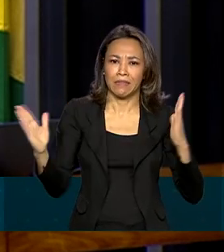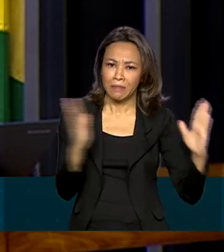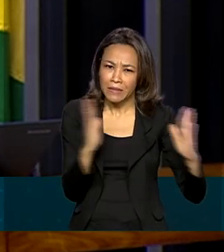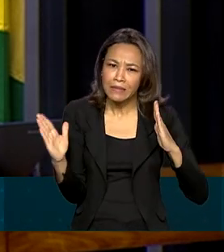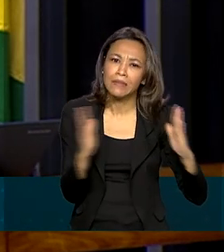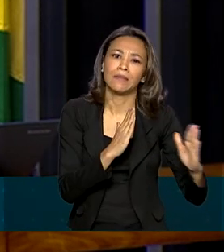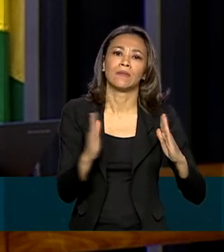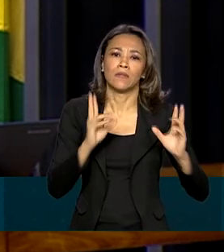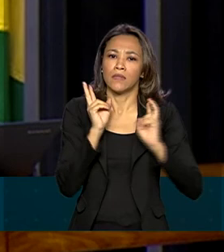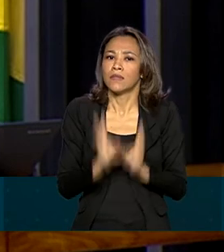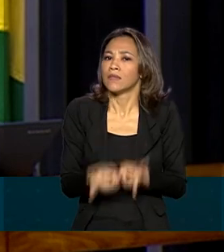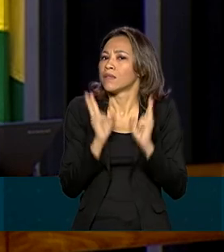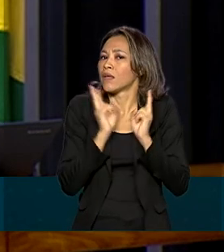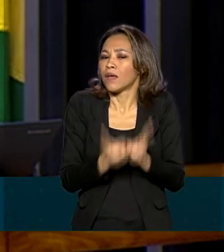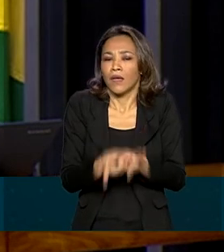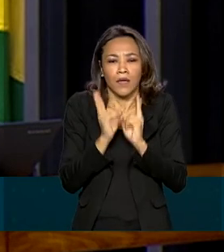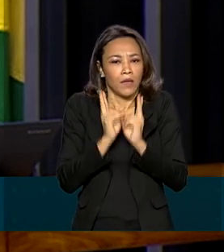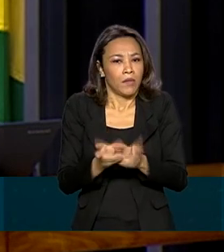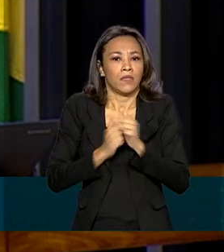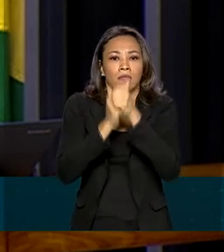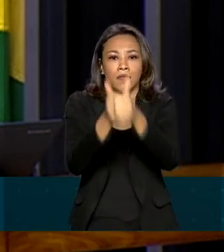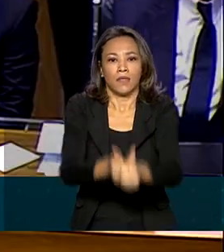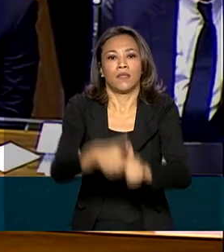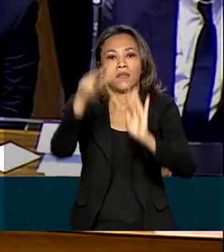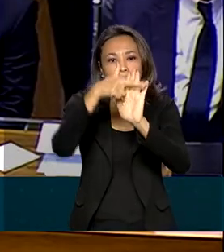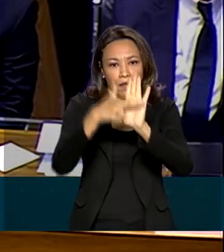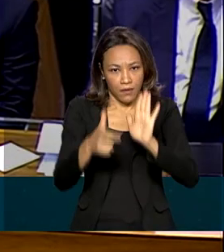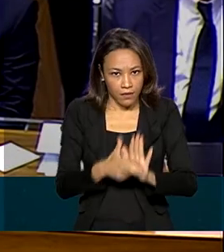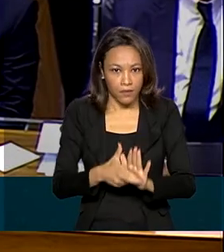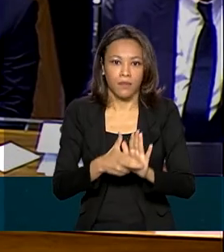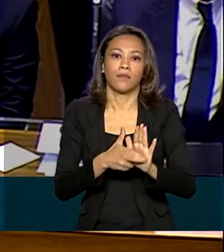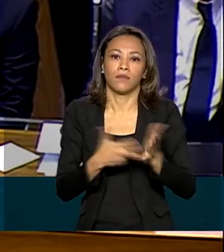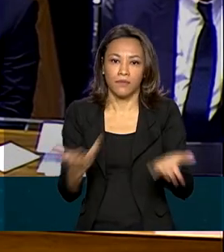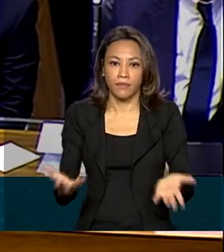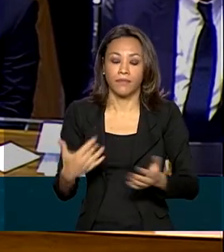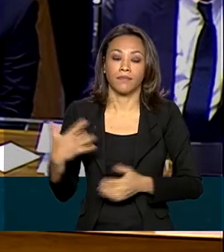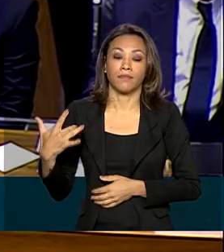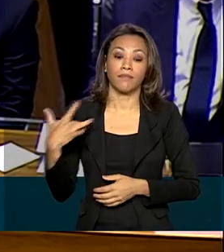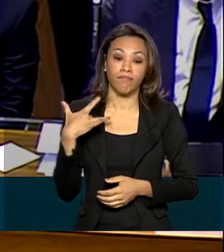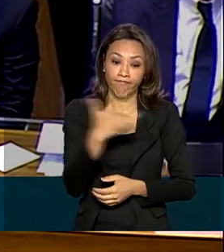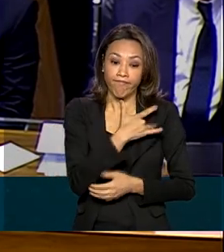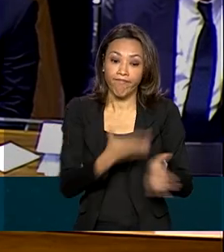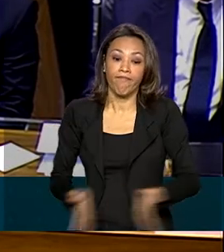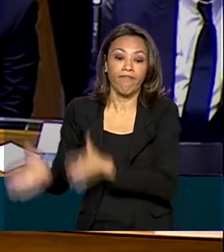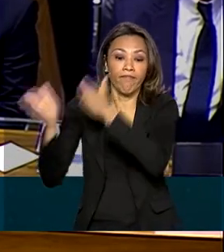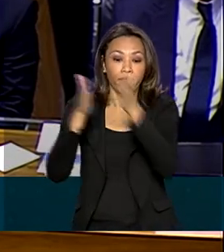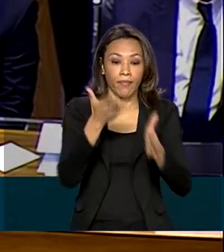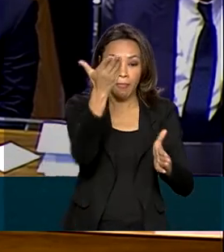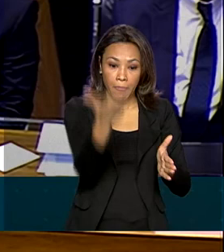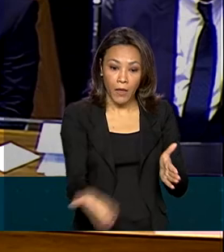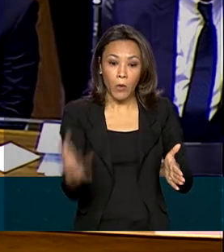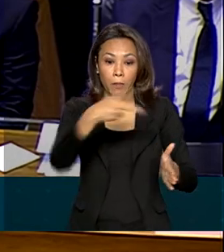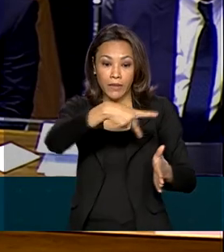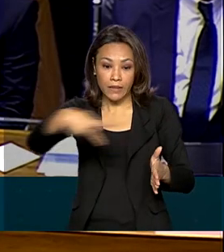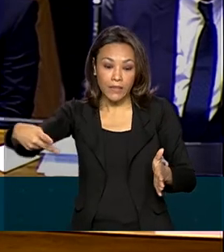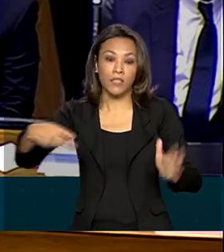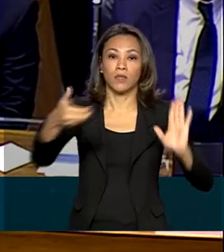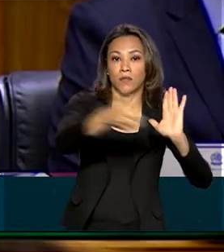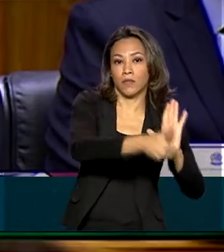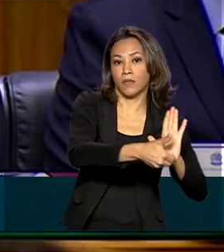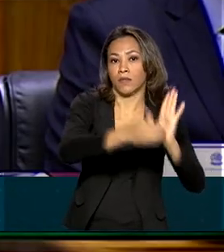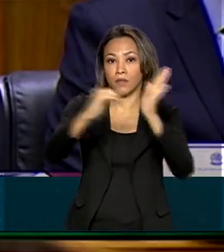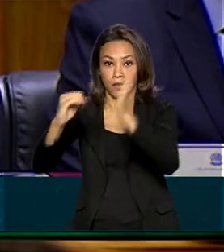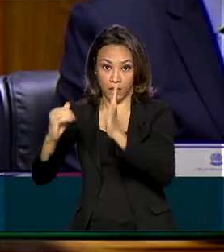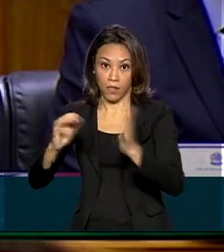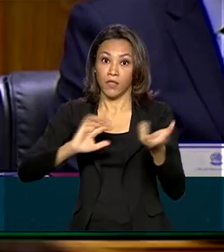obedecendo os mais rigorosos padrões sanitários. O presidente do Senado e também do Congresso Nacional lembrou a